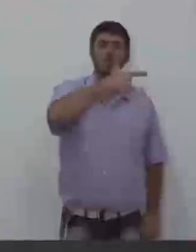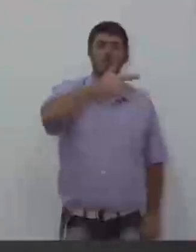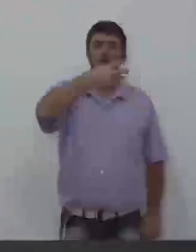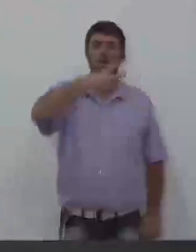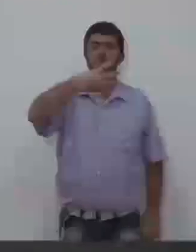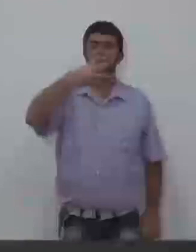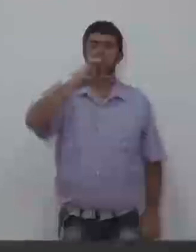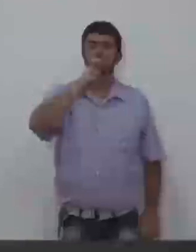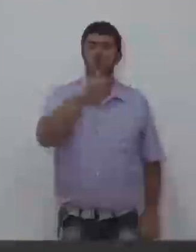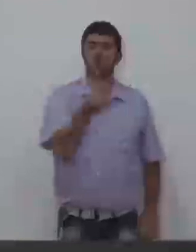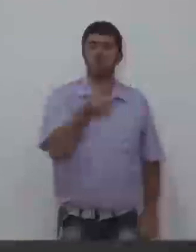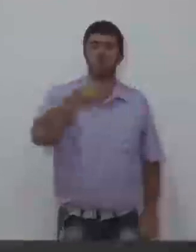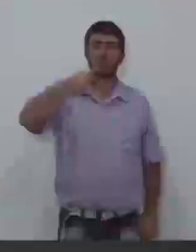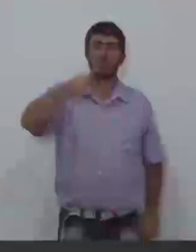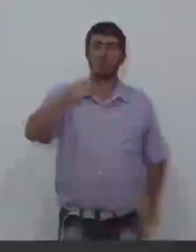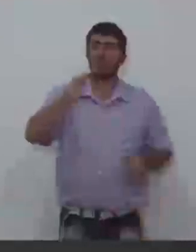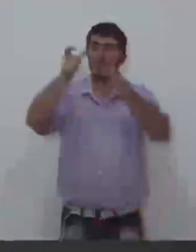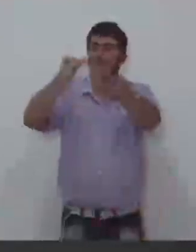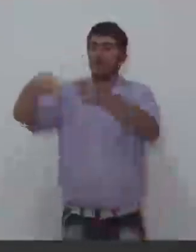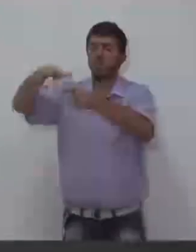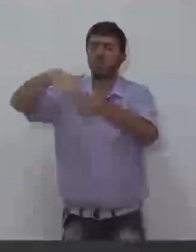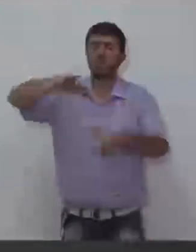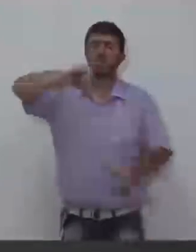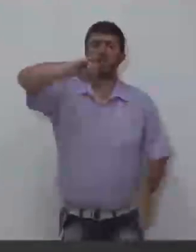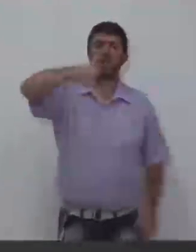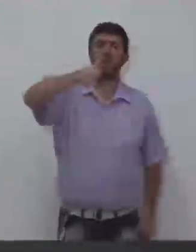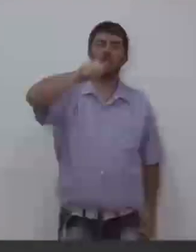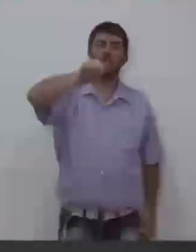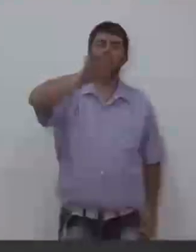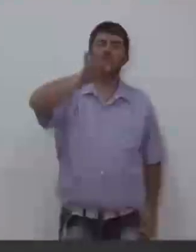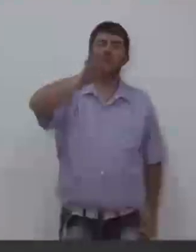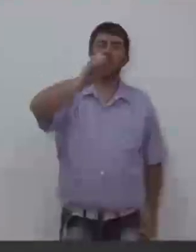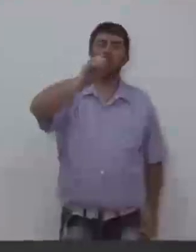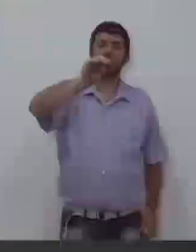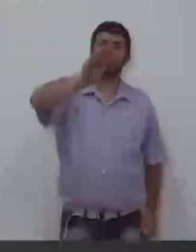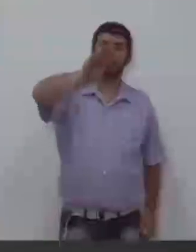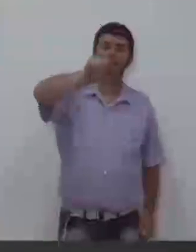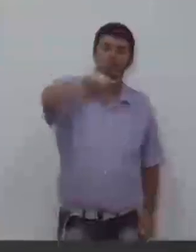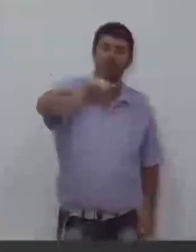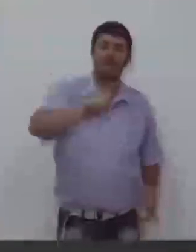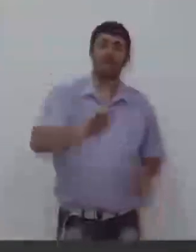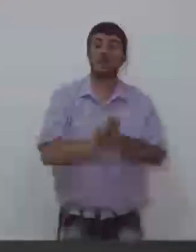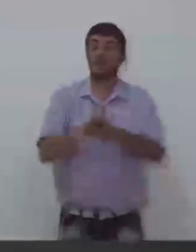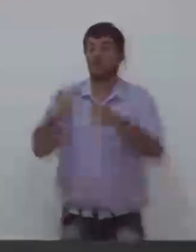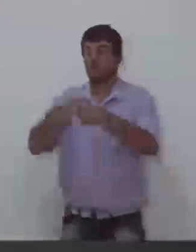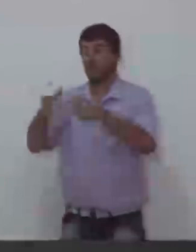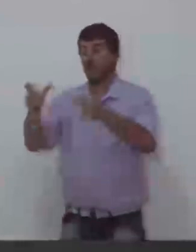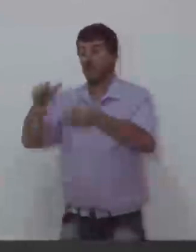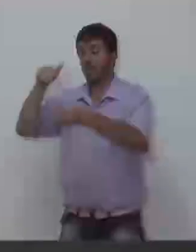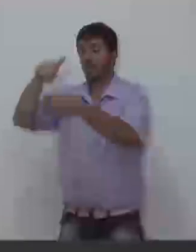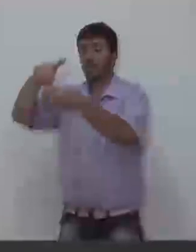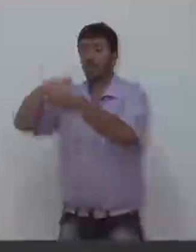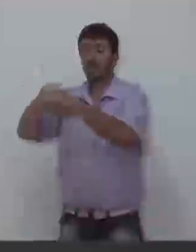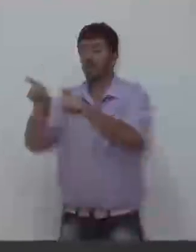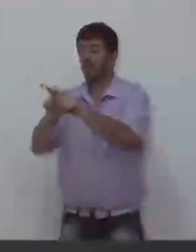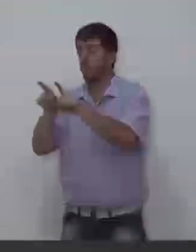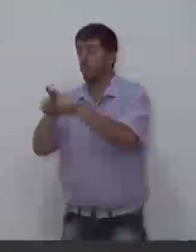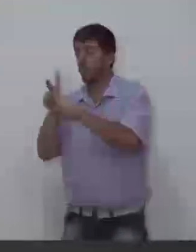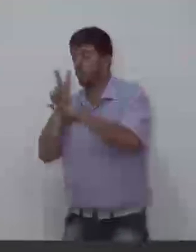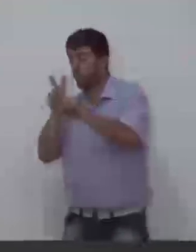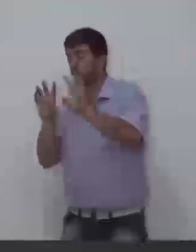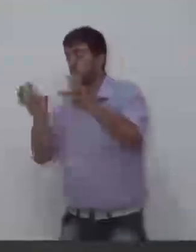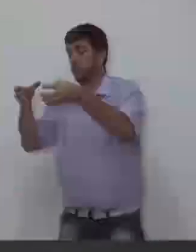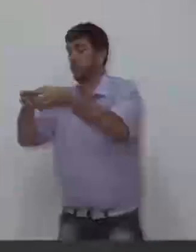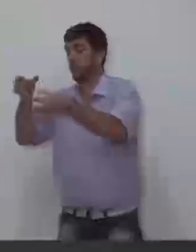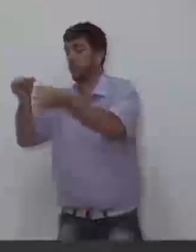Redencial do Jatobá, no bairro Pinheirinho. Coro, maioria simples, consparecer a Procuradoria Jurídica e das Comissões